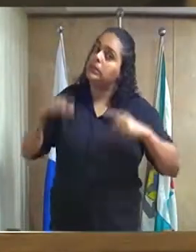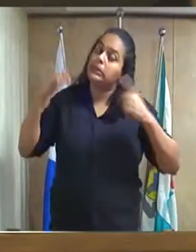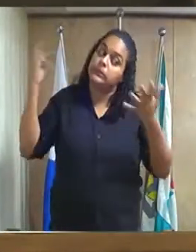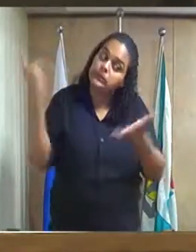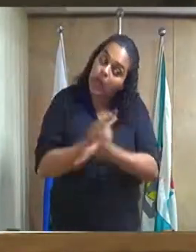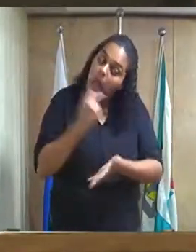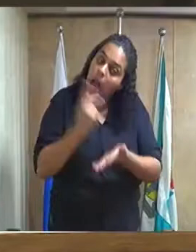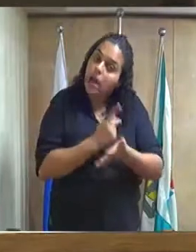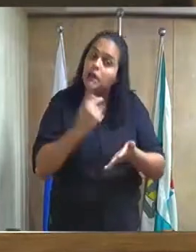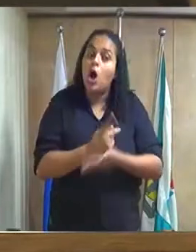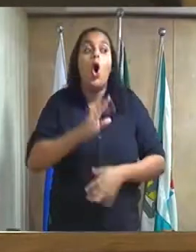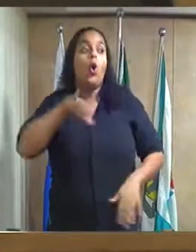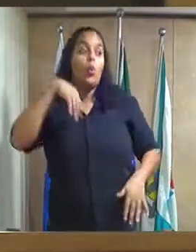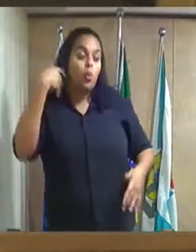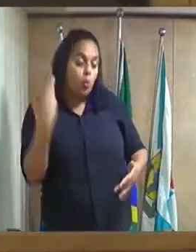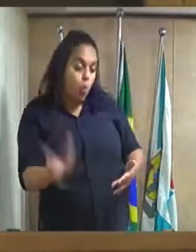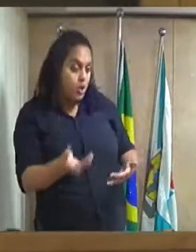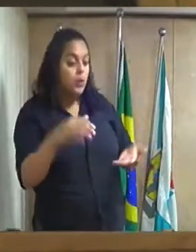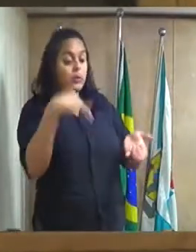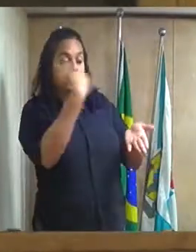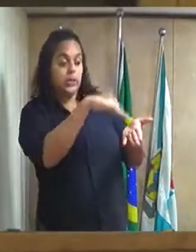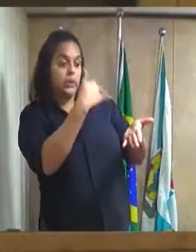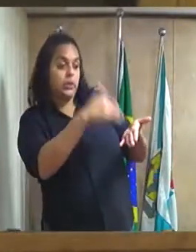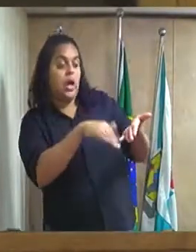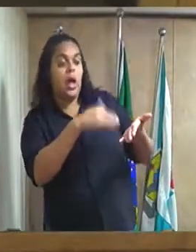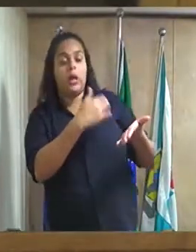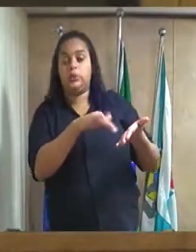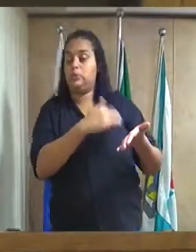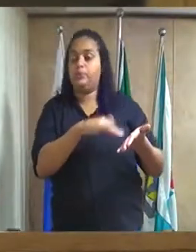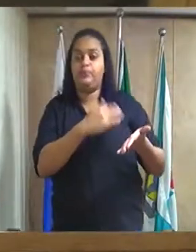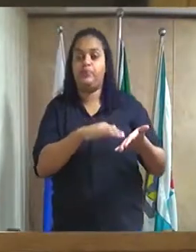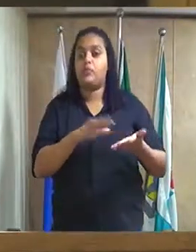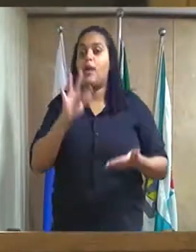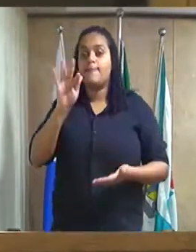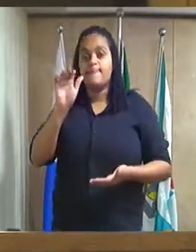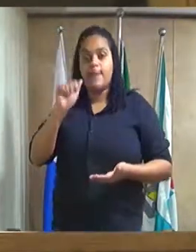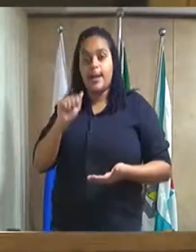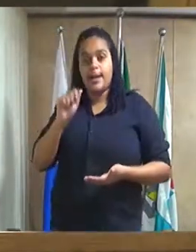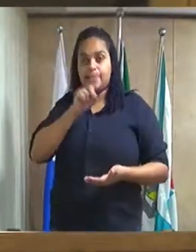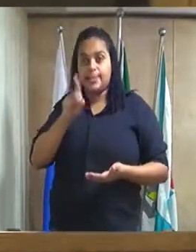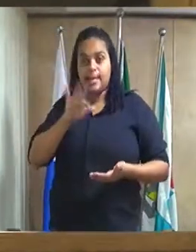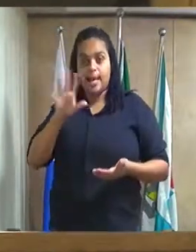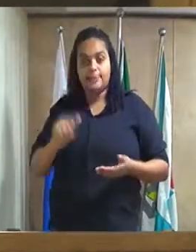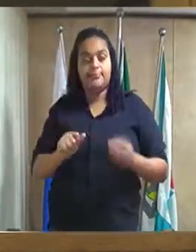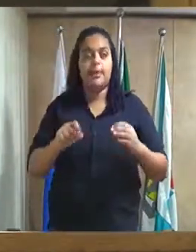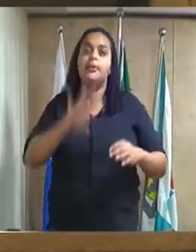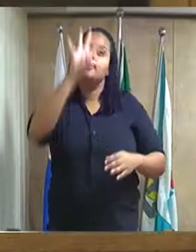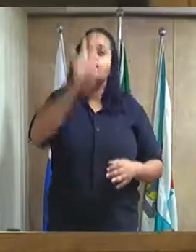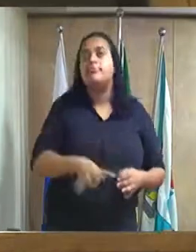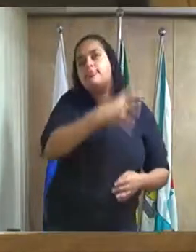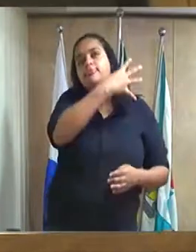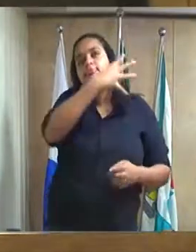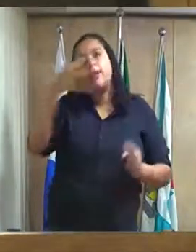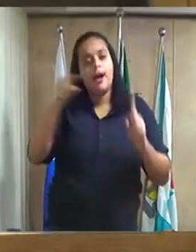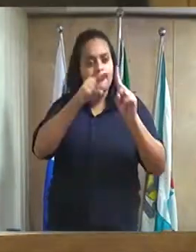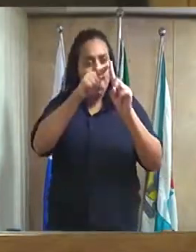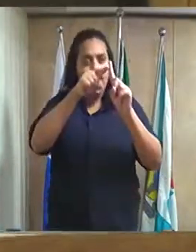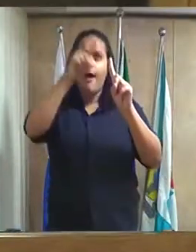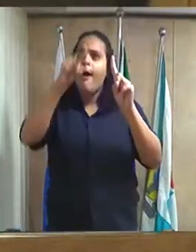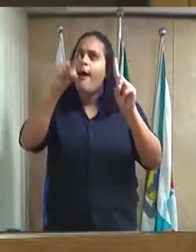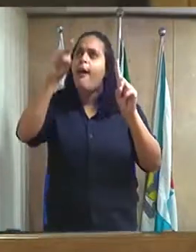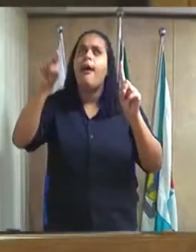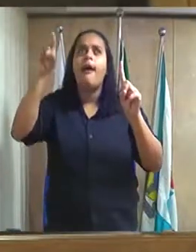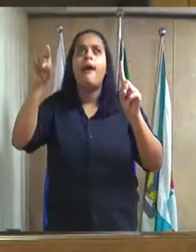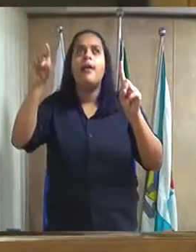quando o secretário de fazenda vem fazer uma demonstração aqui e coloca aqueles gráficos crescendo e quando a gente vai para a realidade